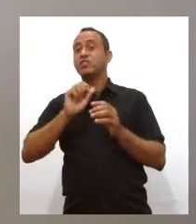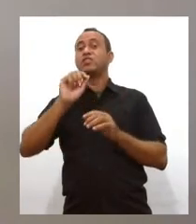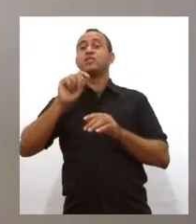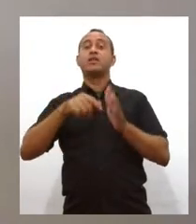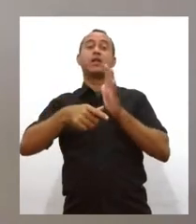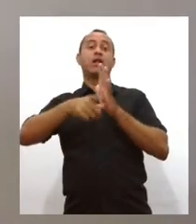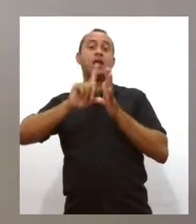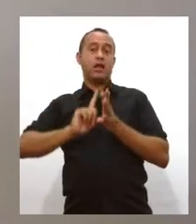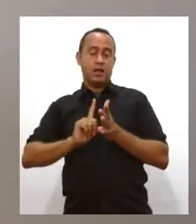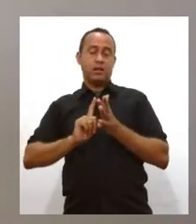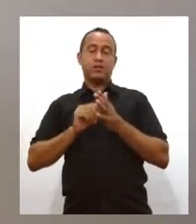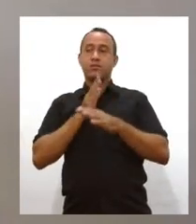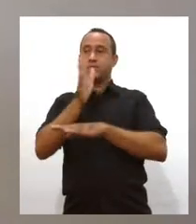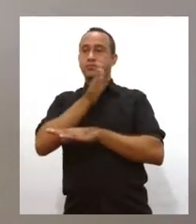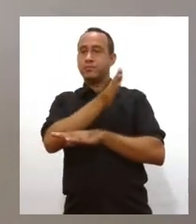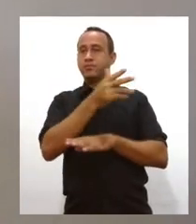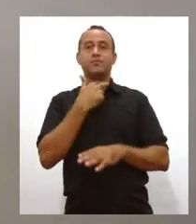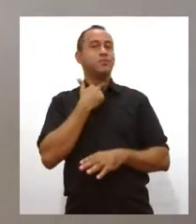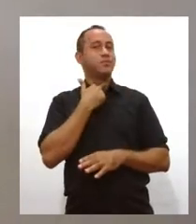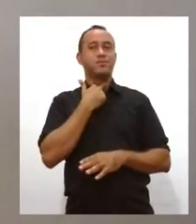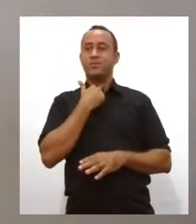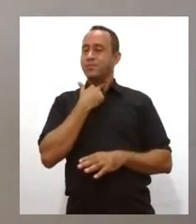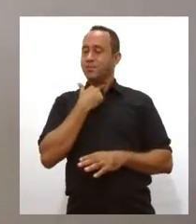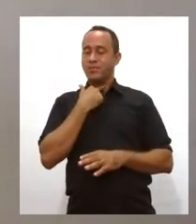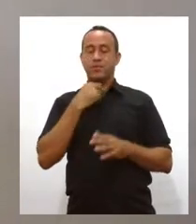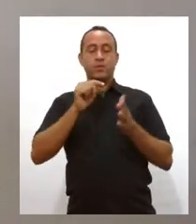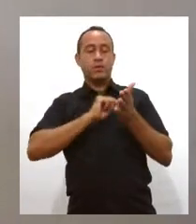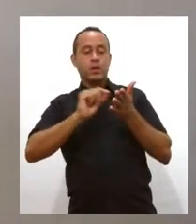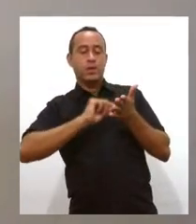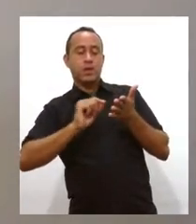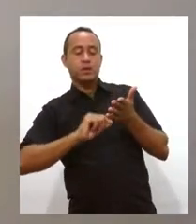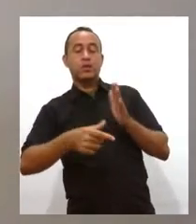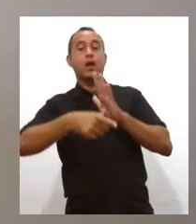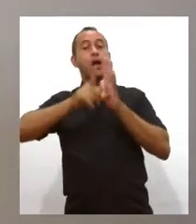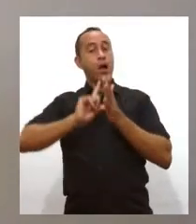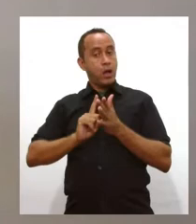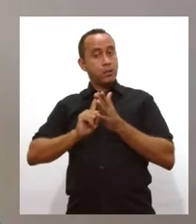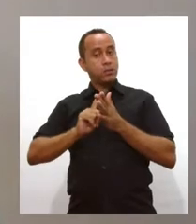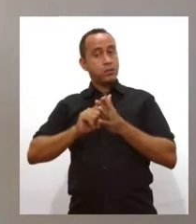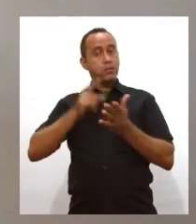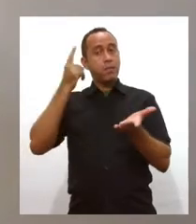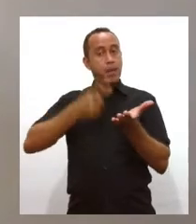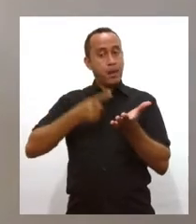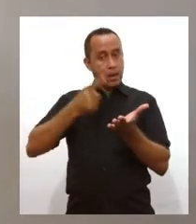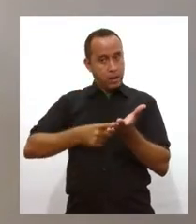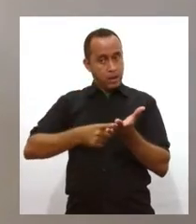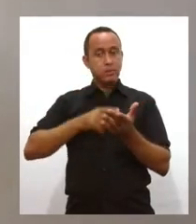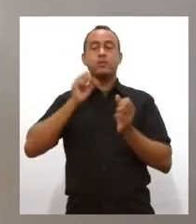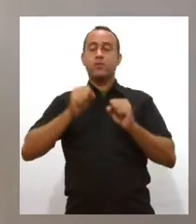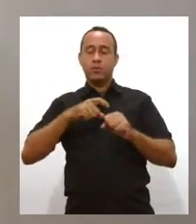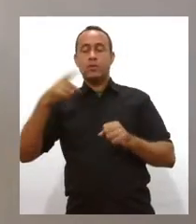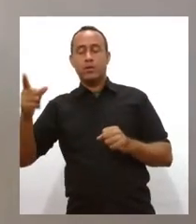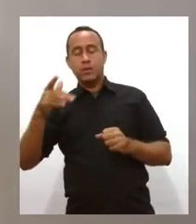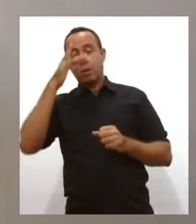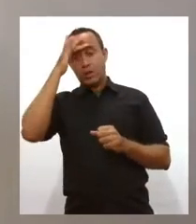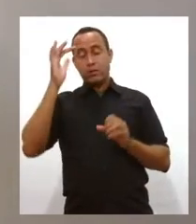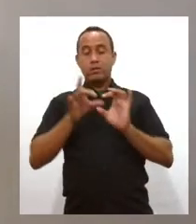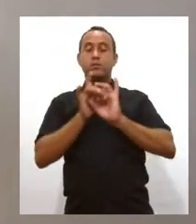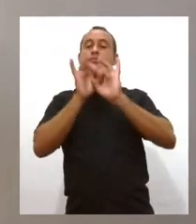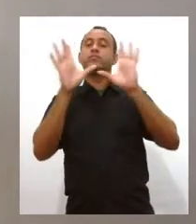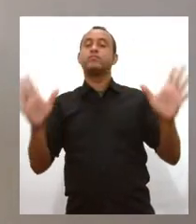INSS para tentar atendimento. Só com agendamento, porque também aí evita aglomeração. Os atendimentos que serão liberados